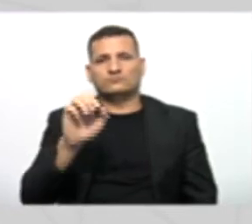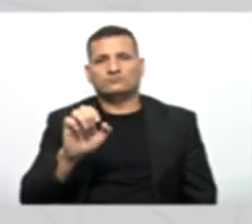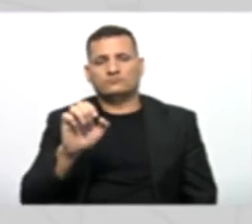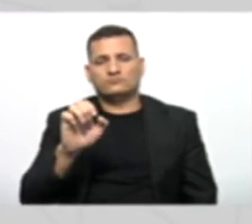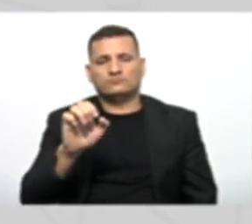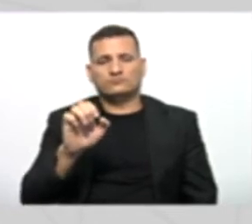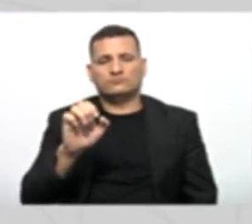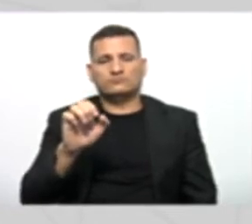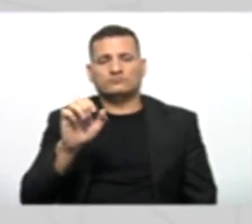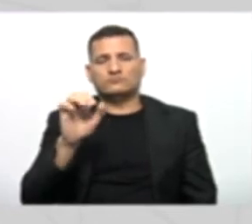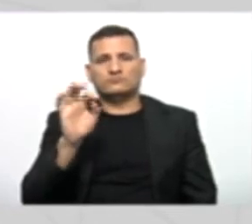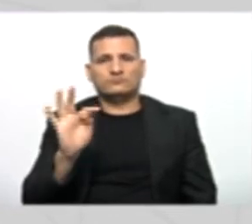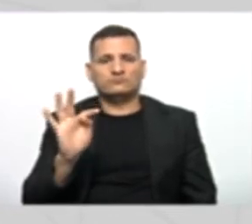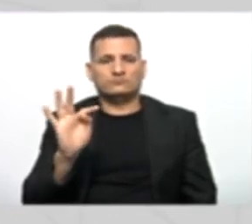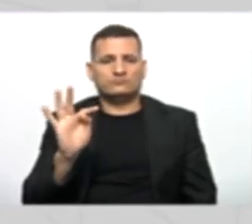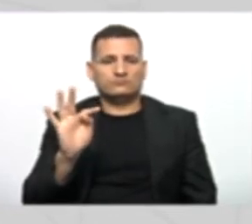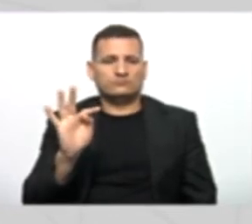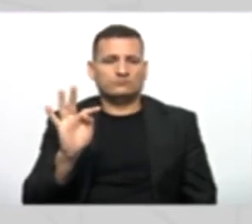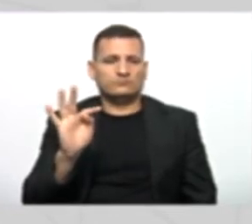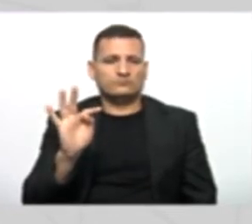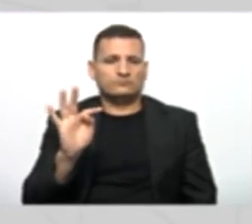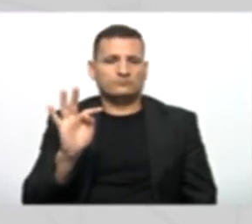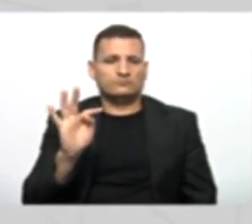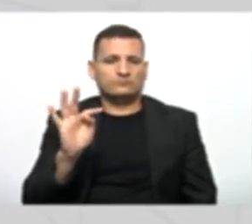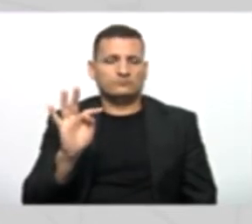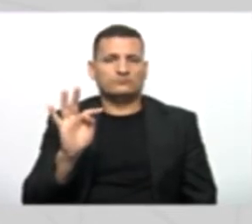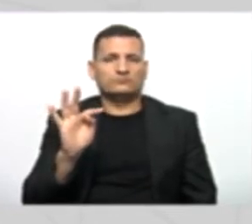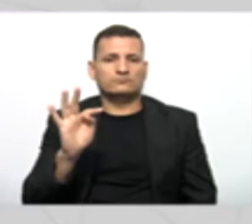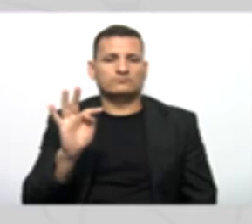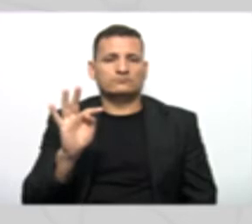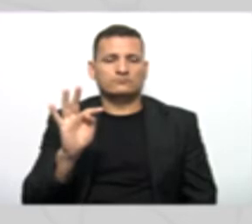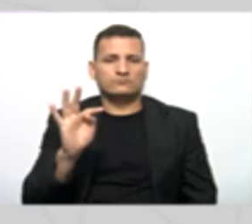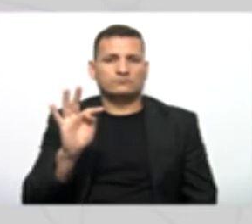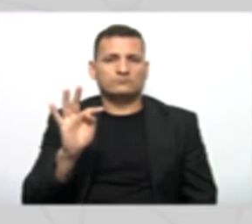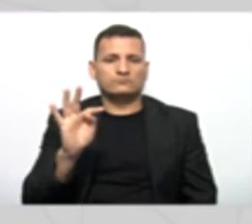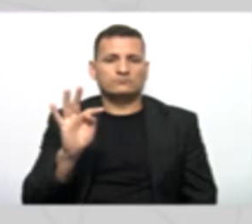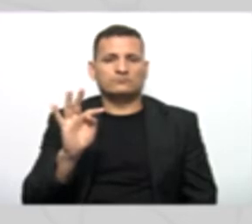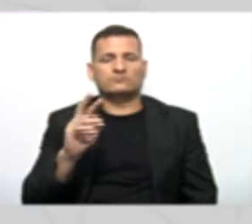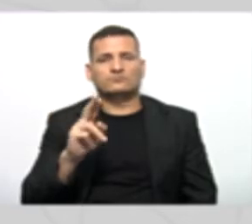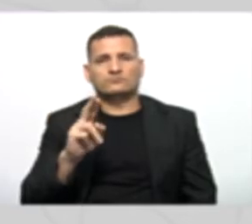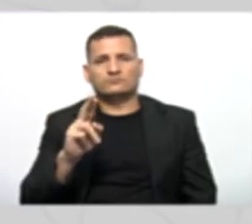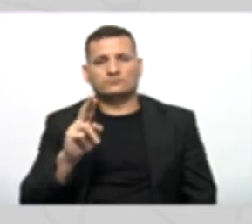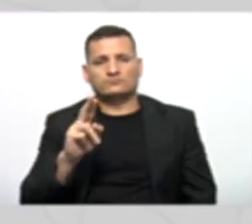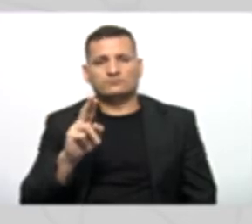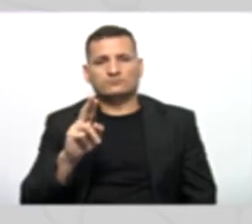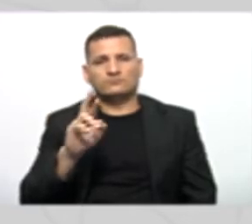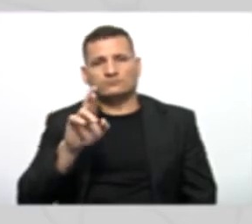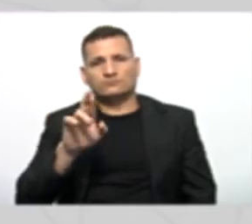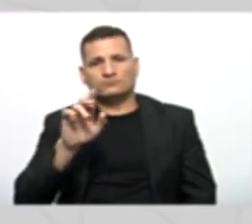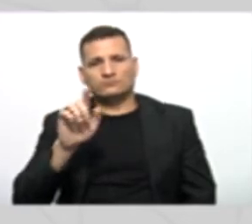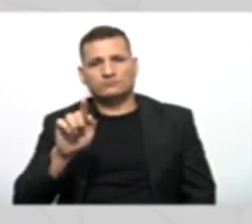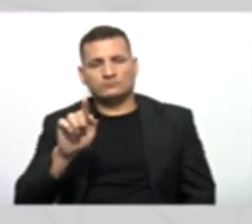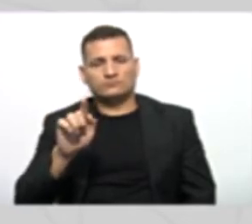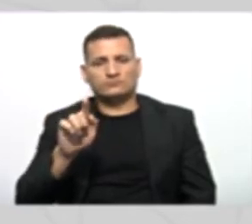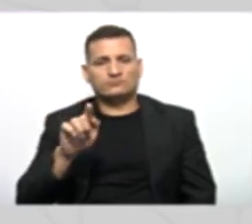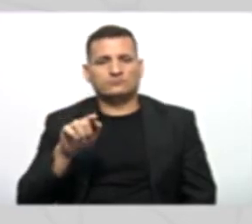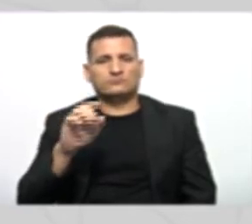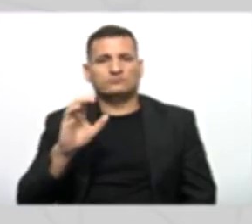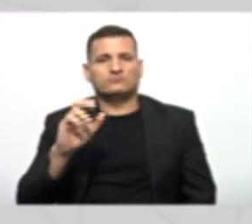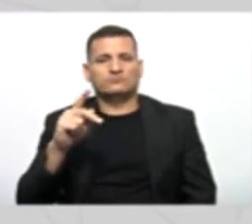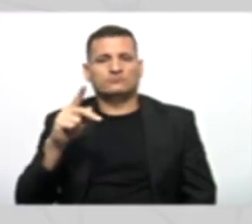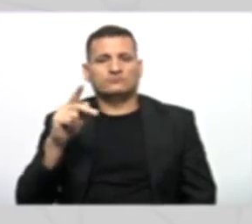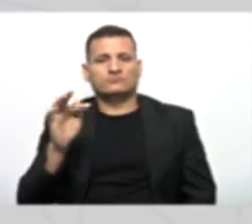endereço e telefone, seguido dos parâmetros da própria classe, que seriam R para RG, C para